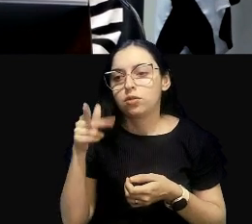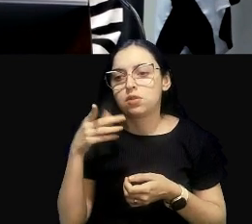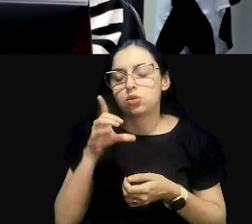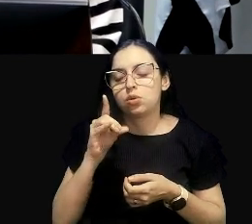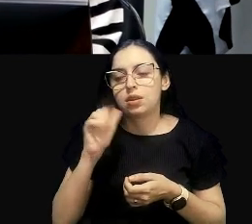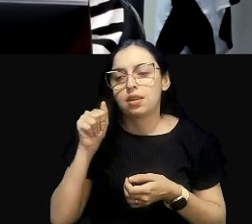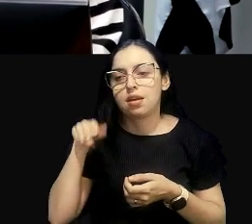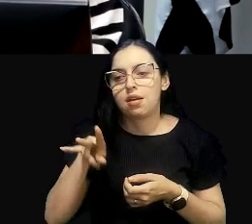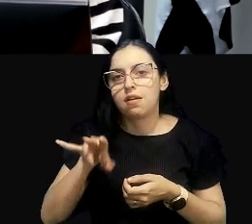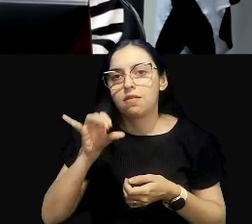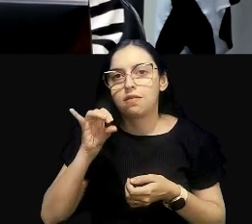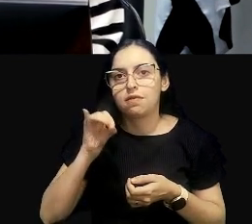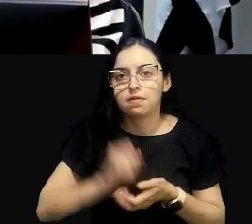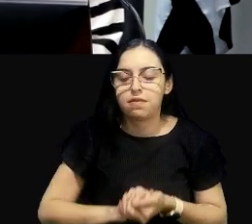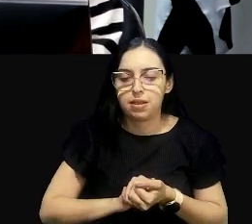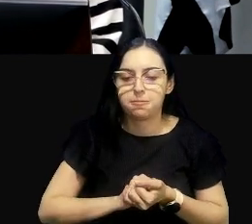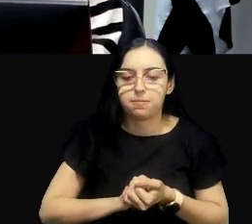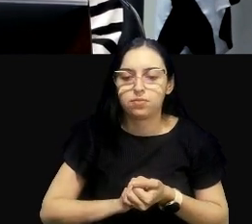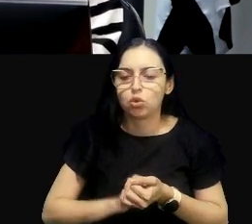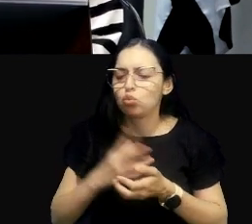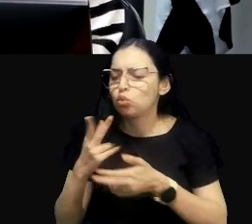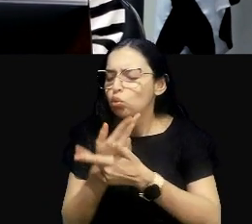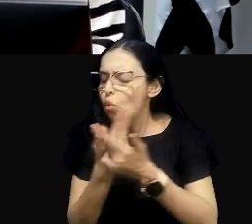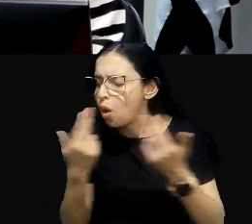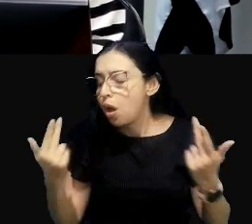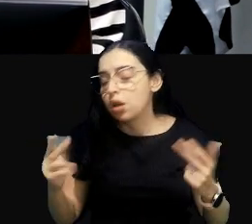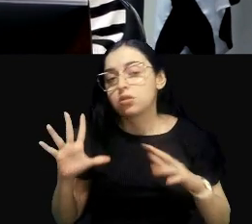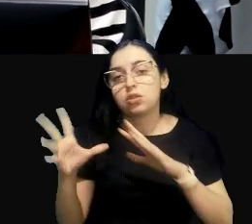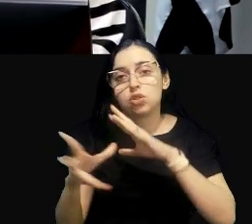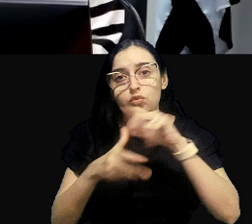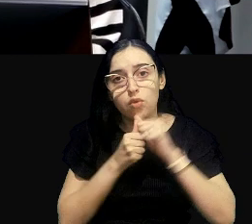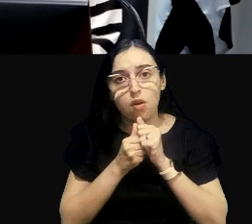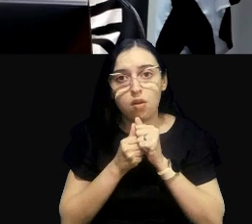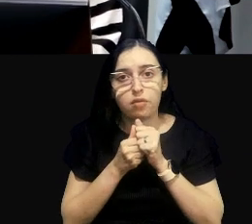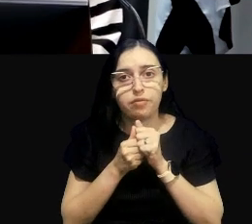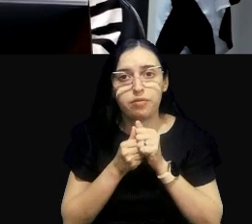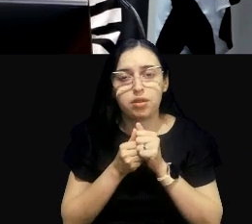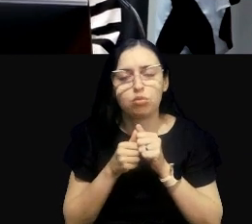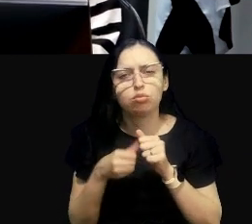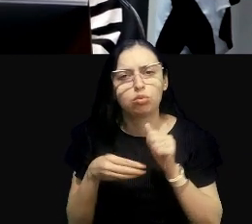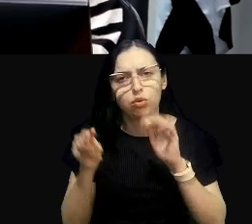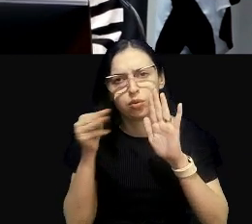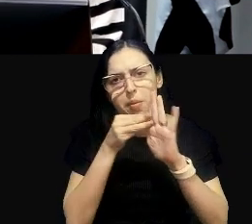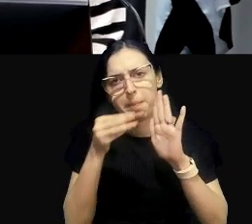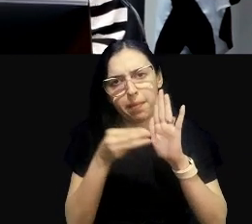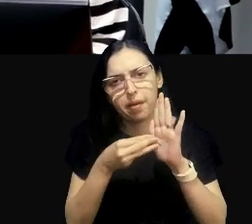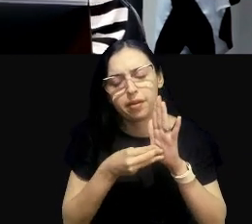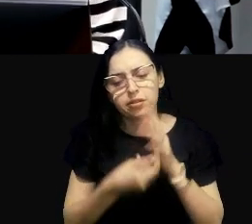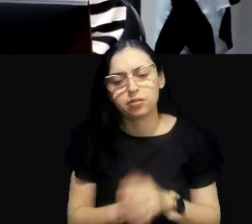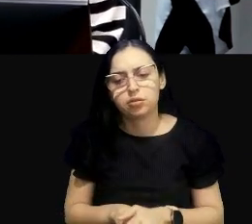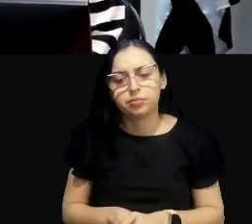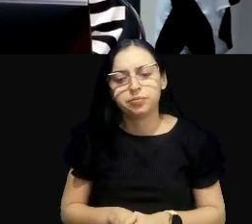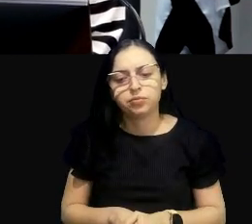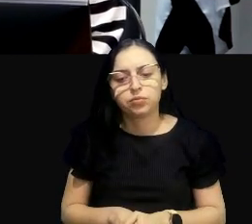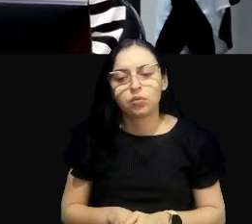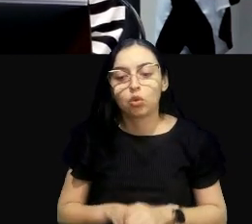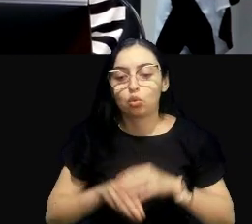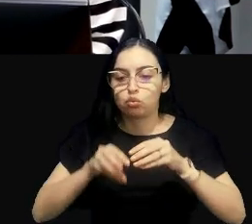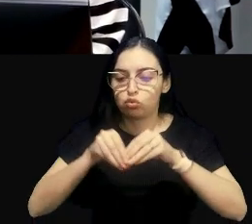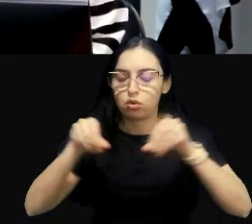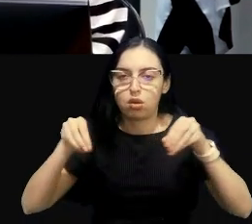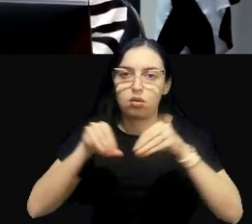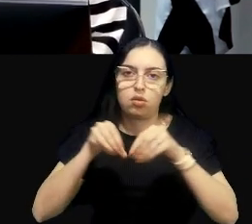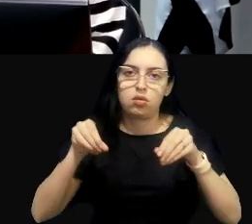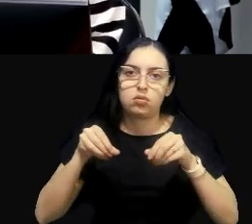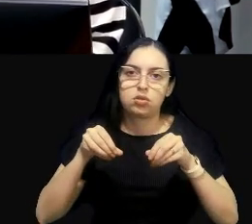acesso, sazonalidade, todas as questões que envolvem esse componente, né? Solos na questão de